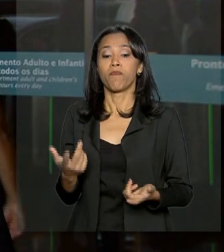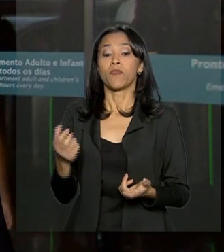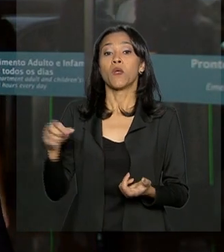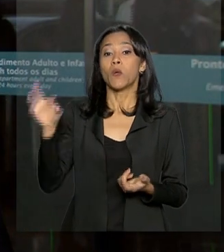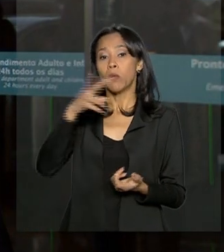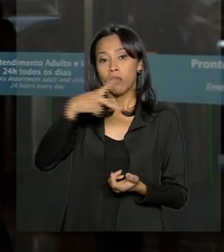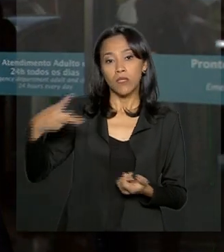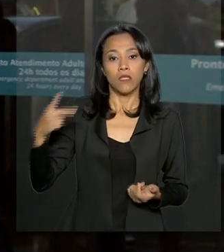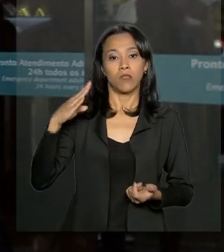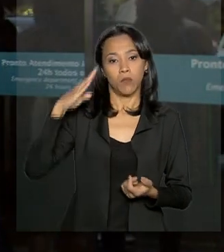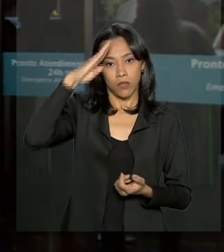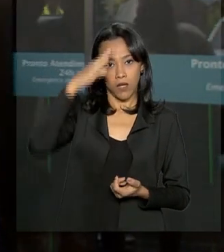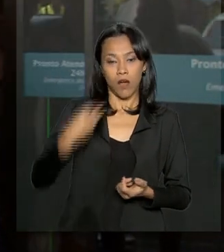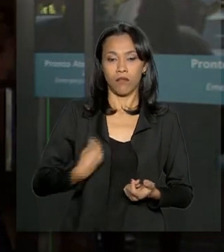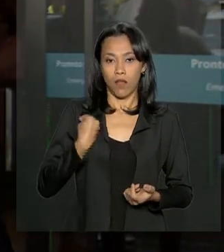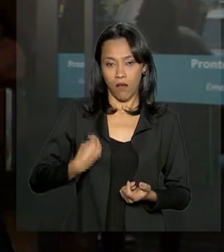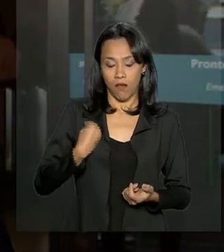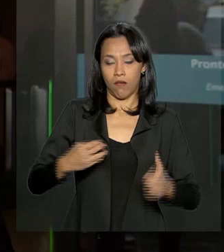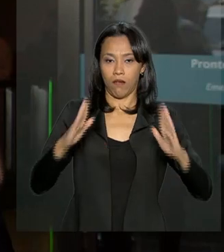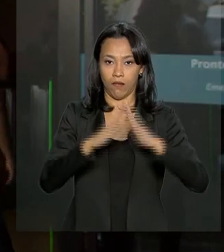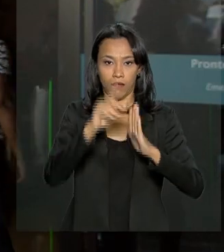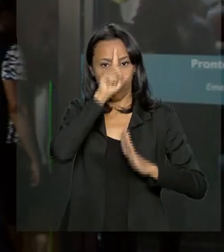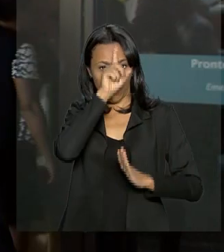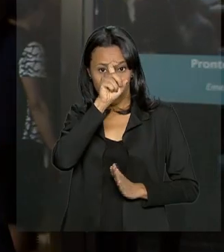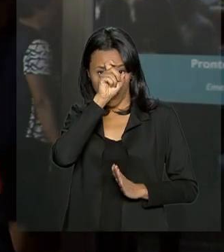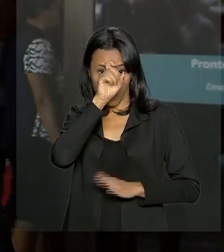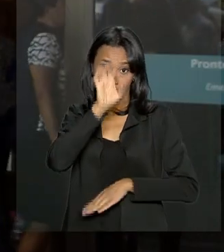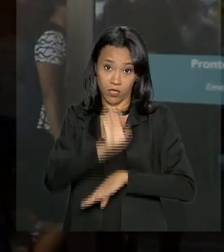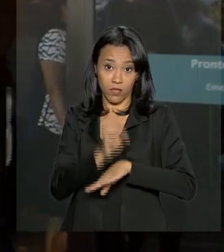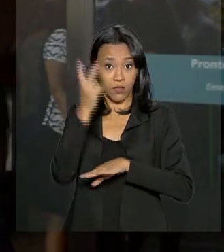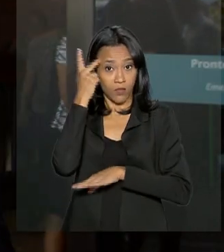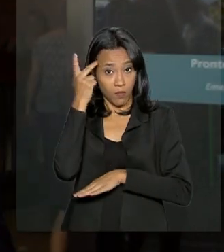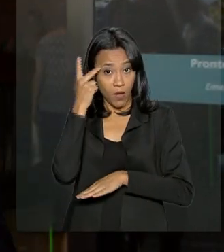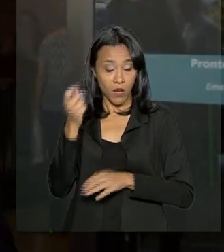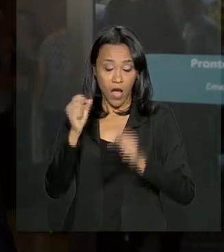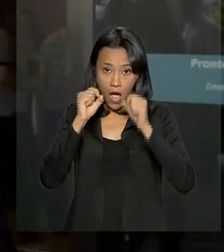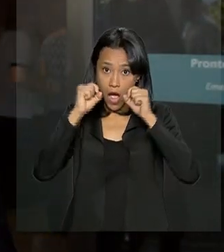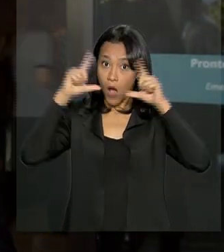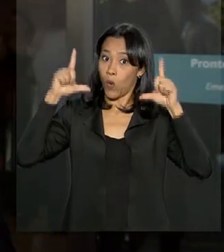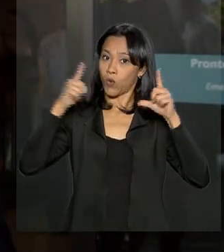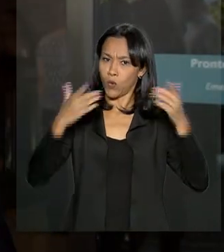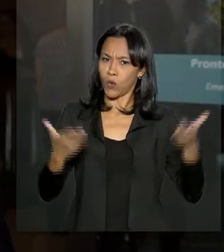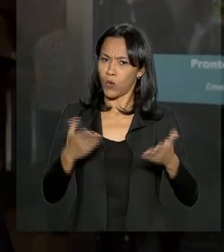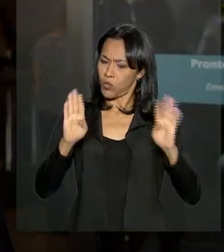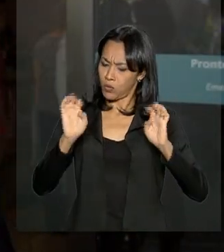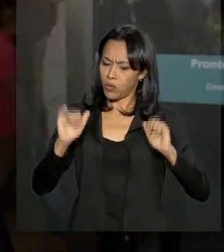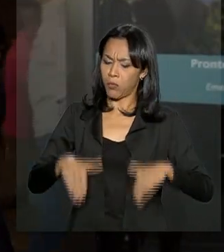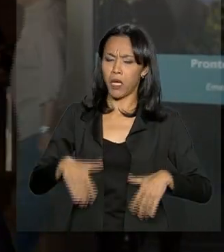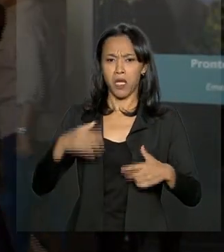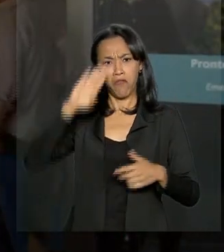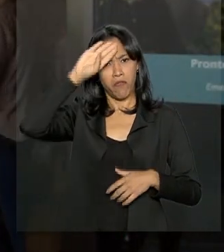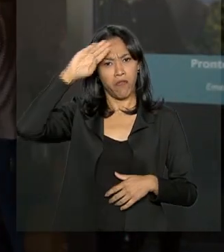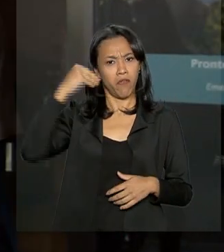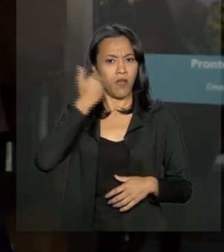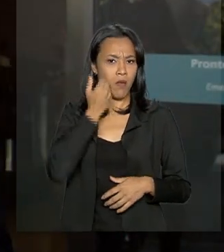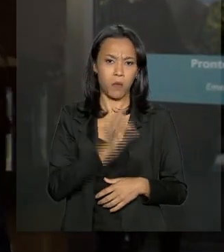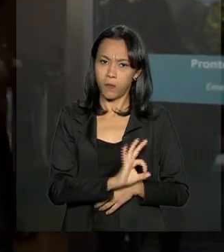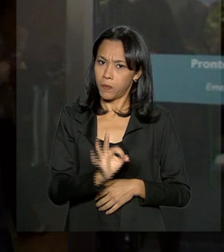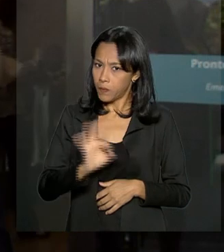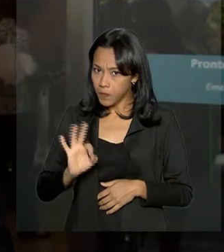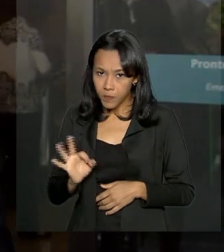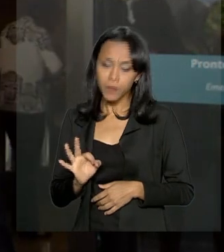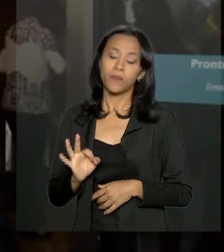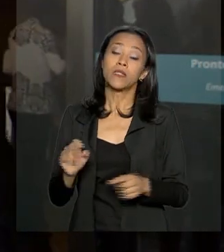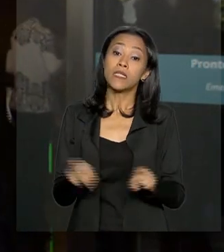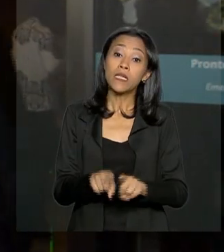aqui no Hospital Albert Einstein, na zona sul da capital paulista e acordou hoje muito bem disposto, sem febre, inclusive também